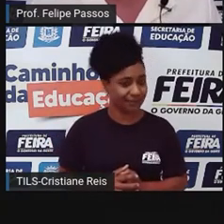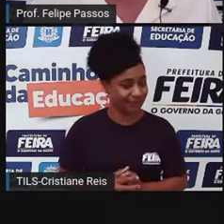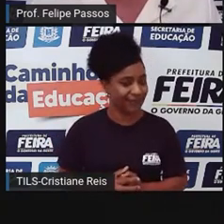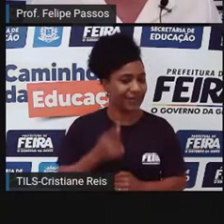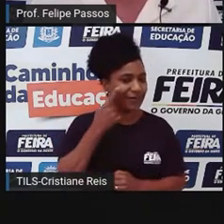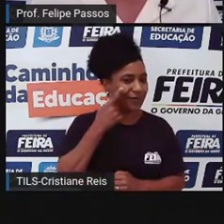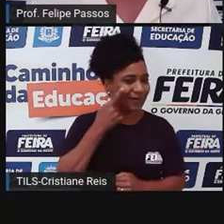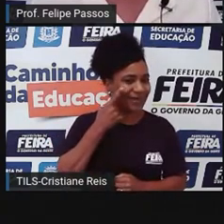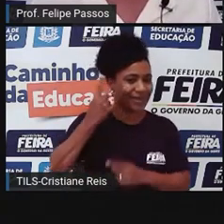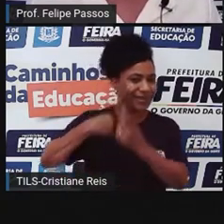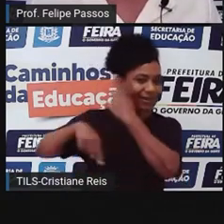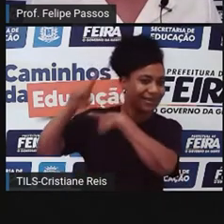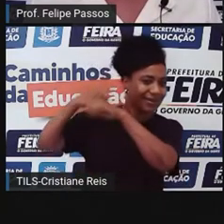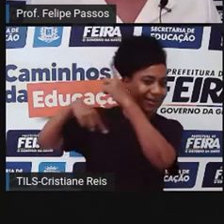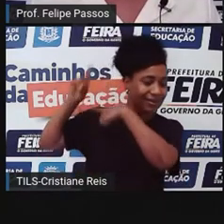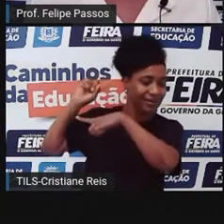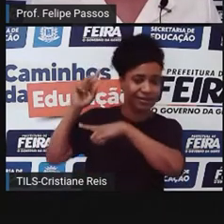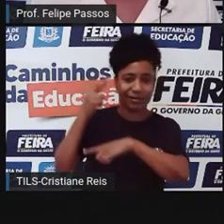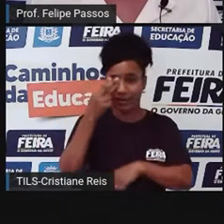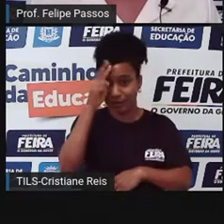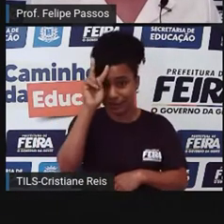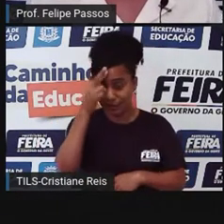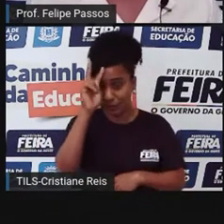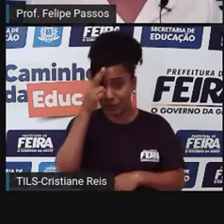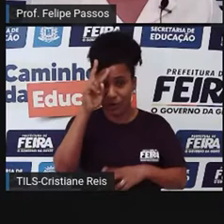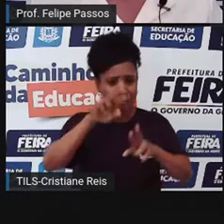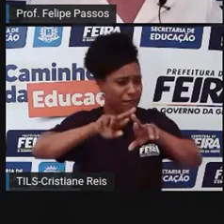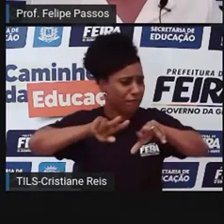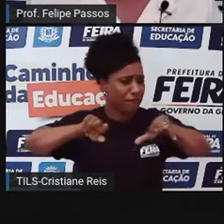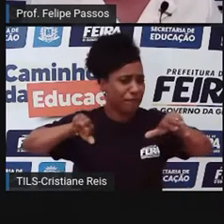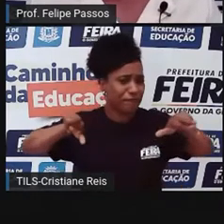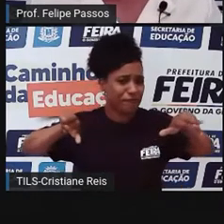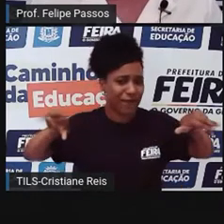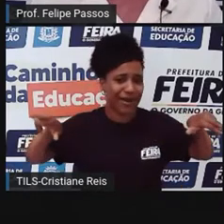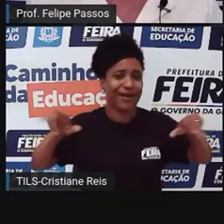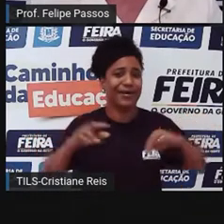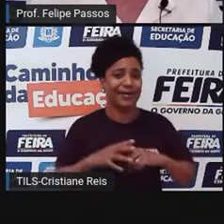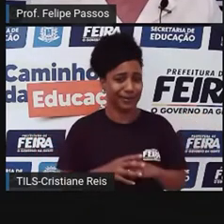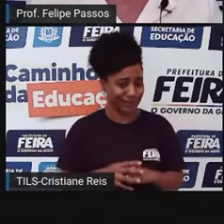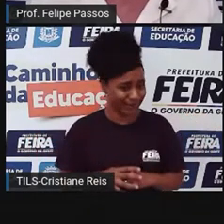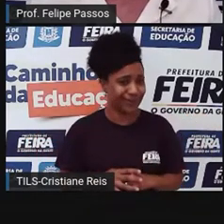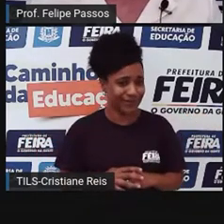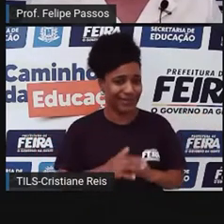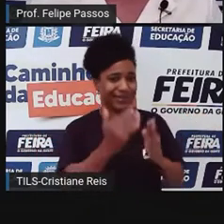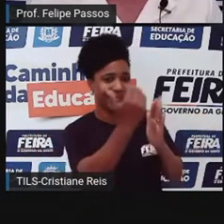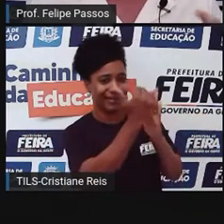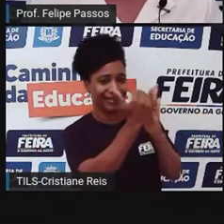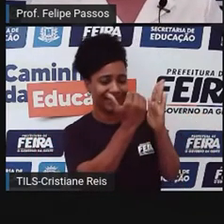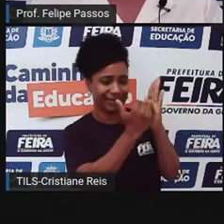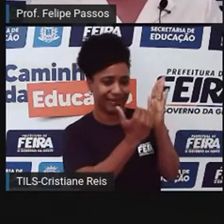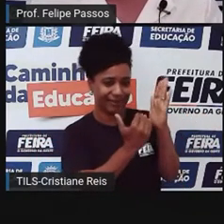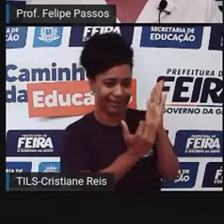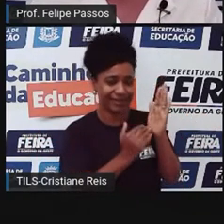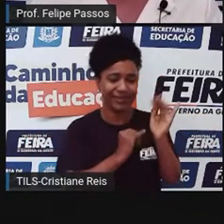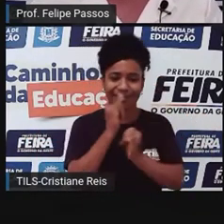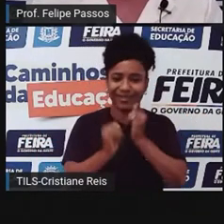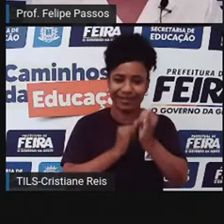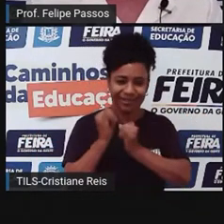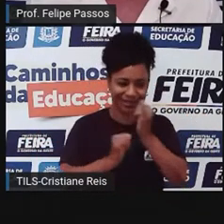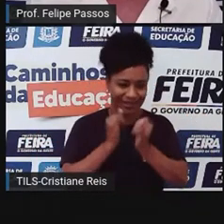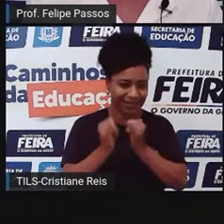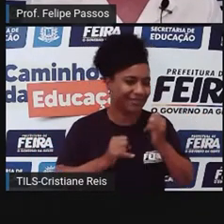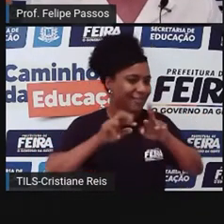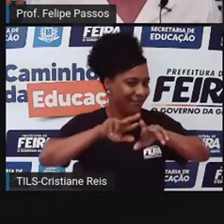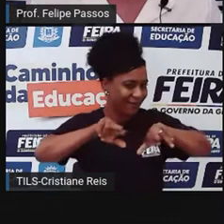história, a gente tem alguns nomes que sempre aparecem nas listas, na internet tem várias listas, né?